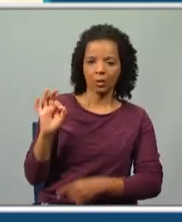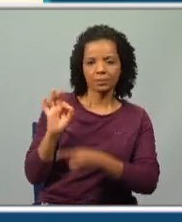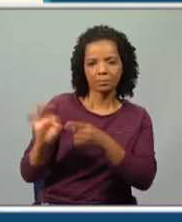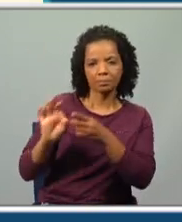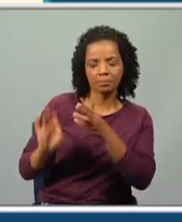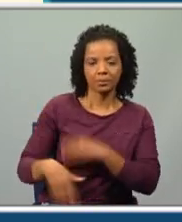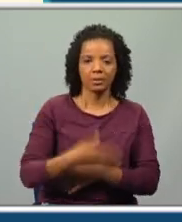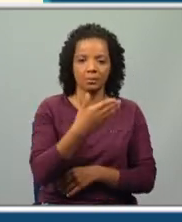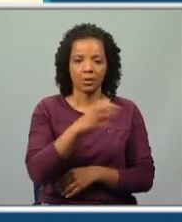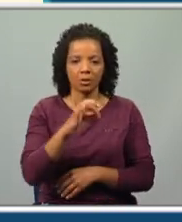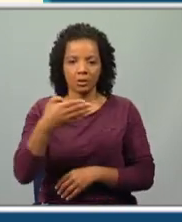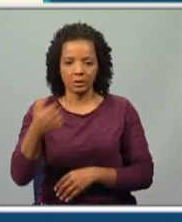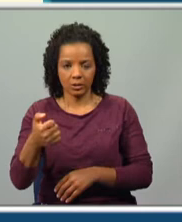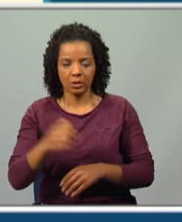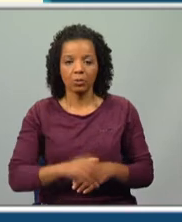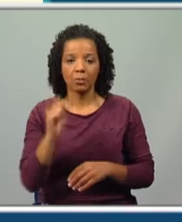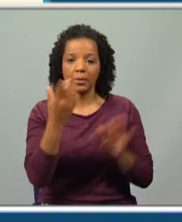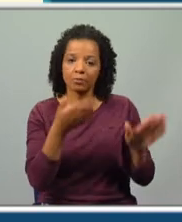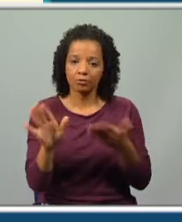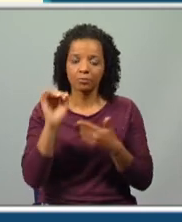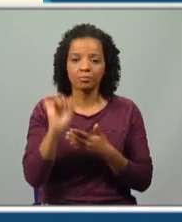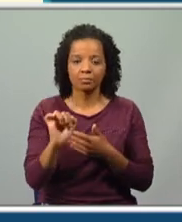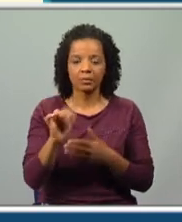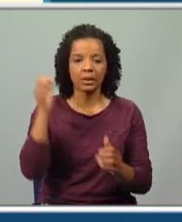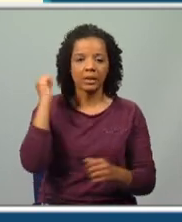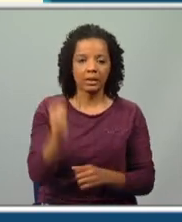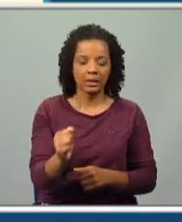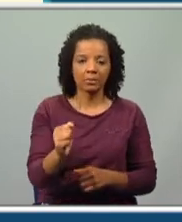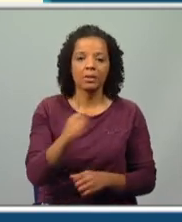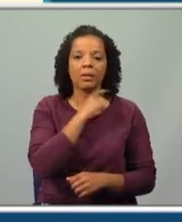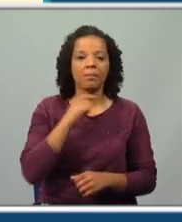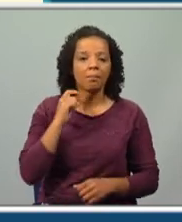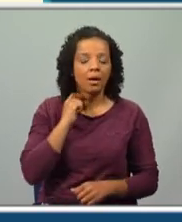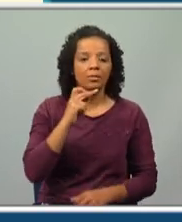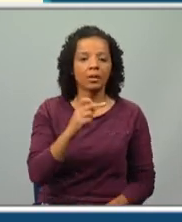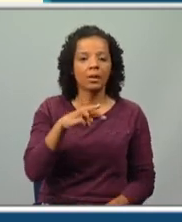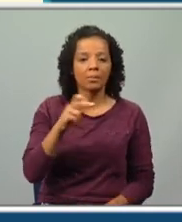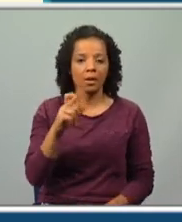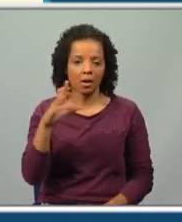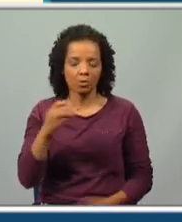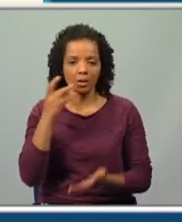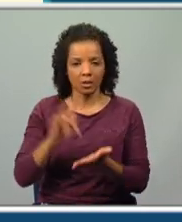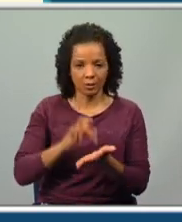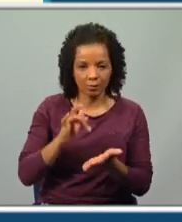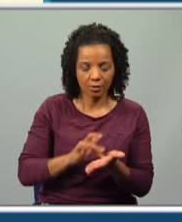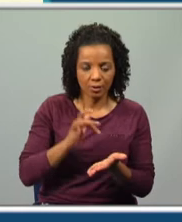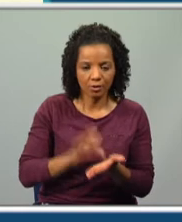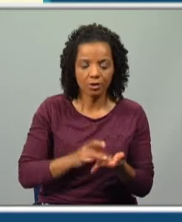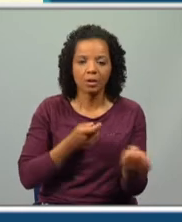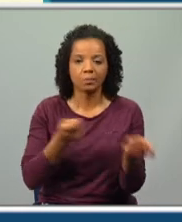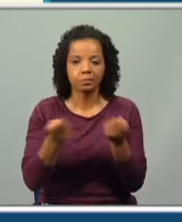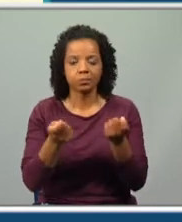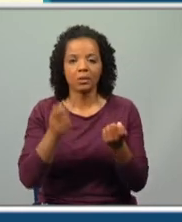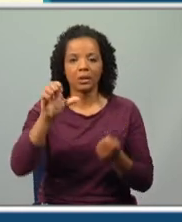1875, a primeira versão de O Crime do Padre Amaro, na revista Ocidental, dirigida por Antero de